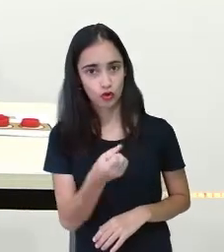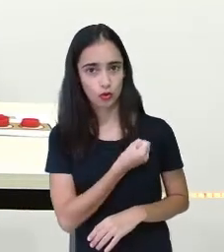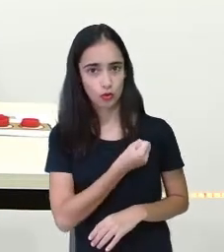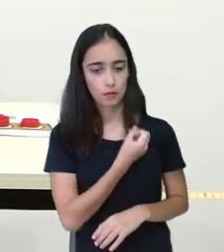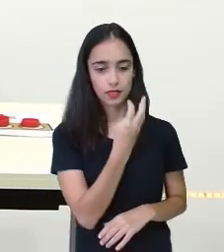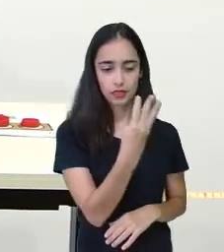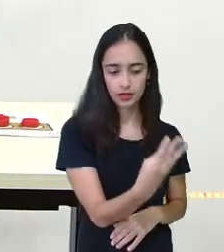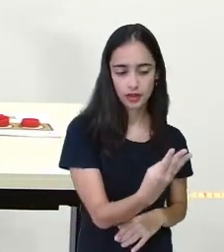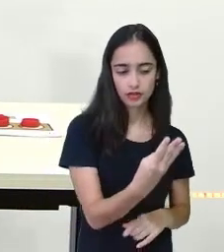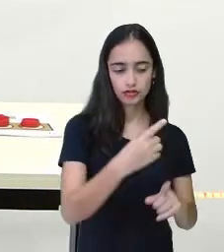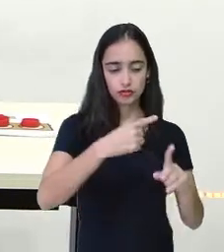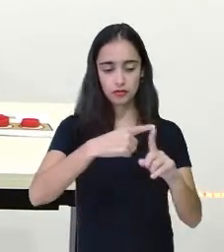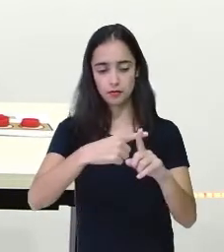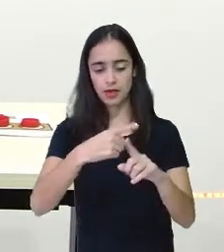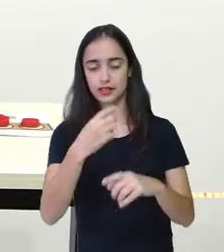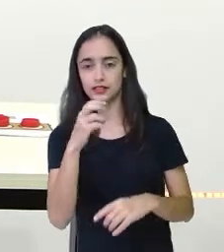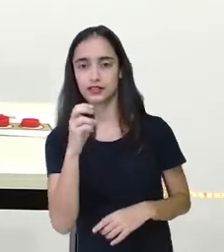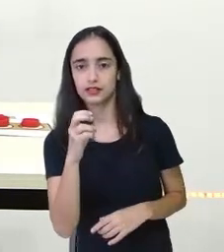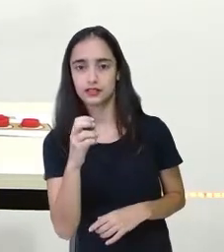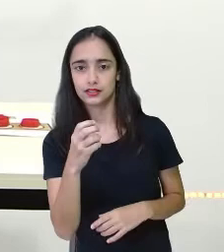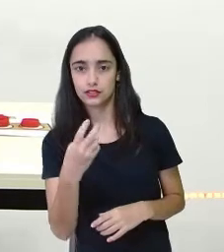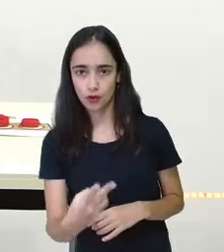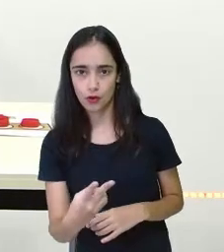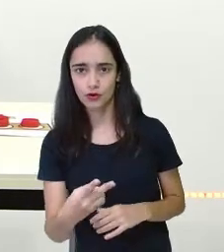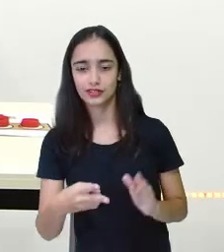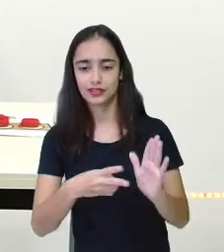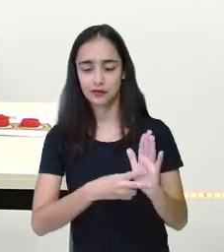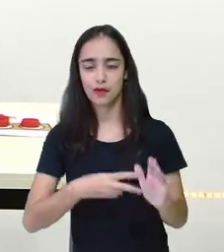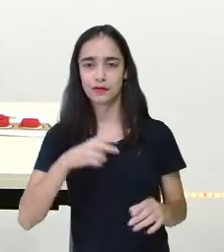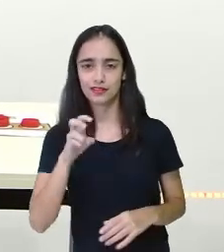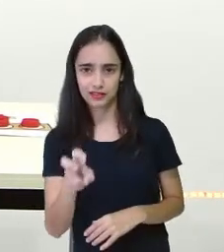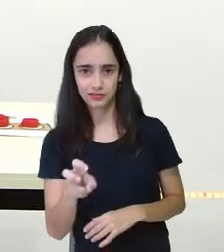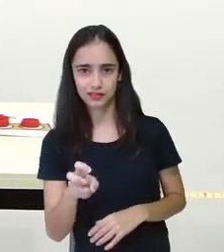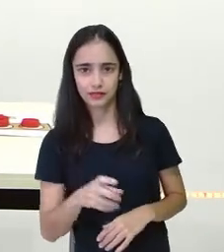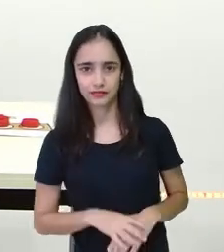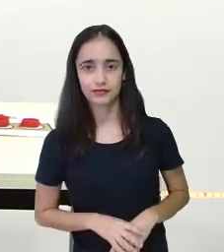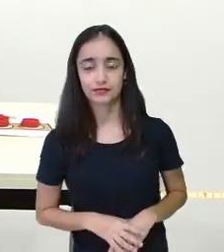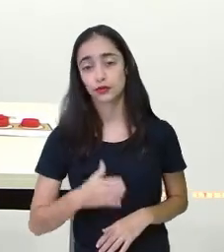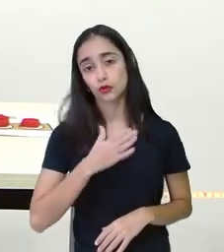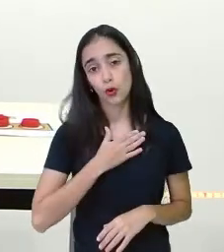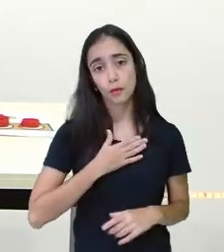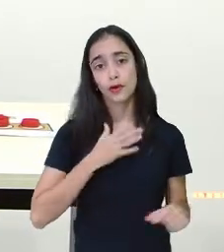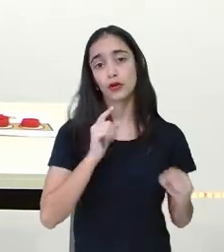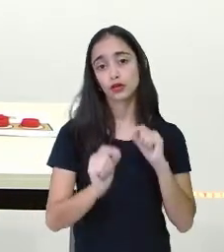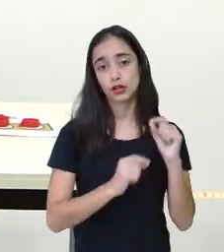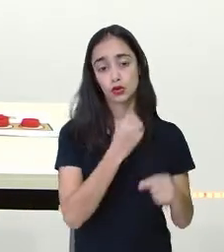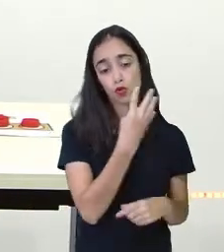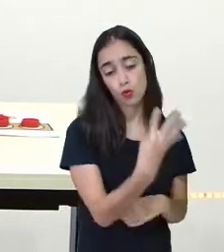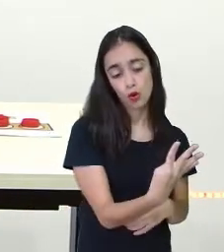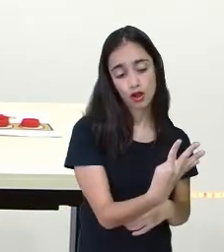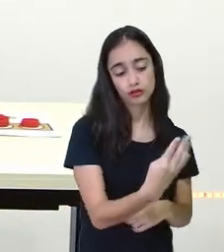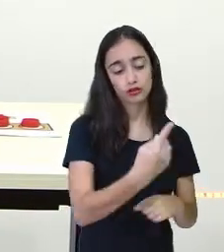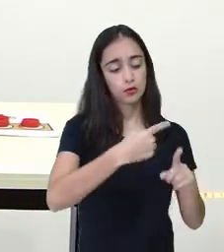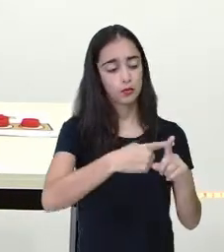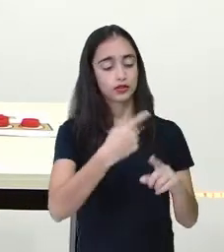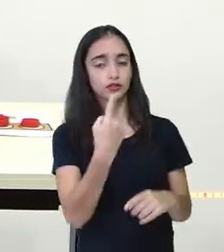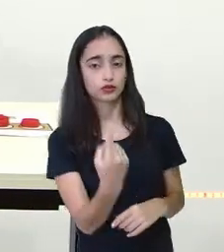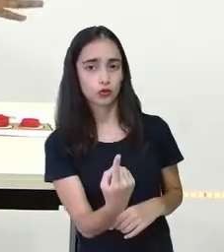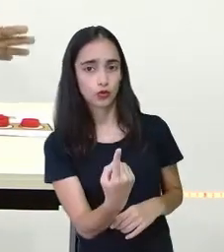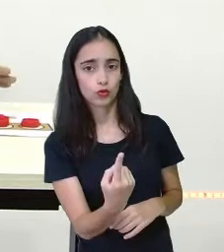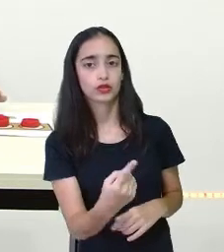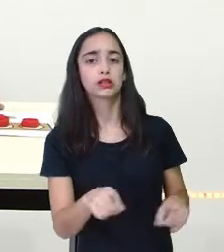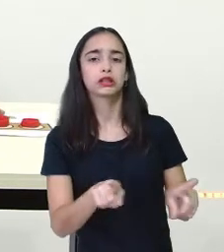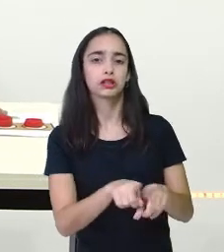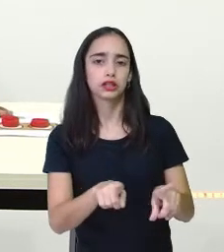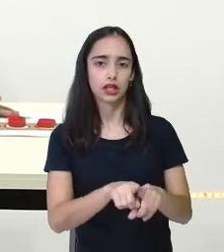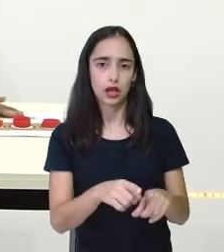somados. Mas que o resultado também deu 5. O meu foi 4 mais 1. Também número diferente do